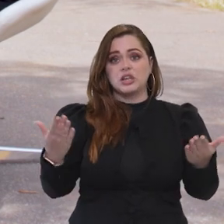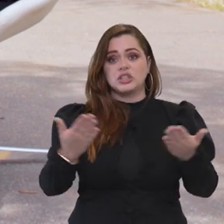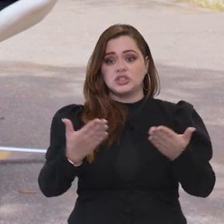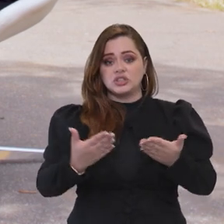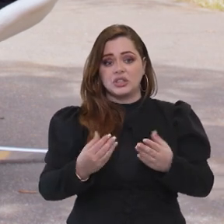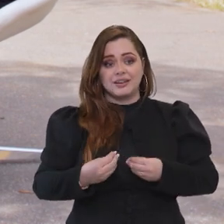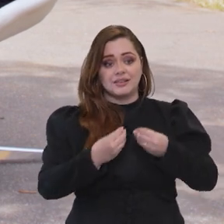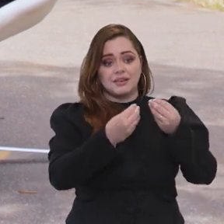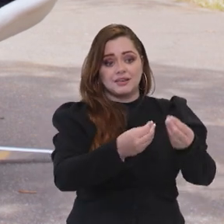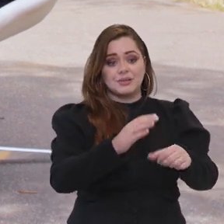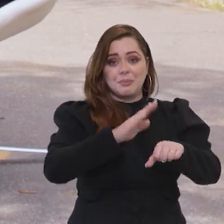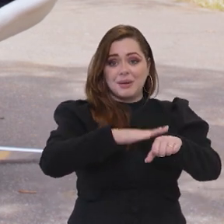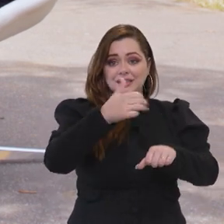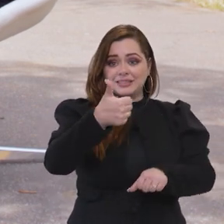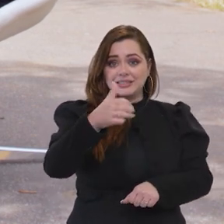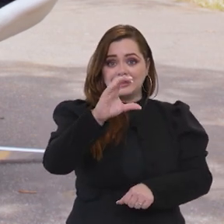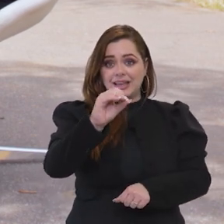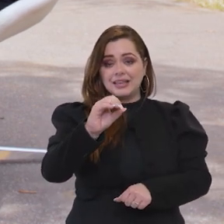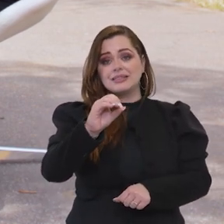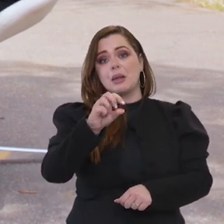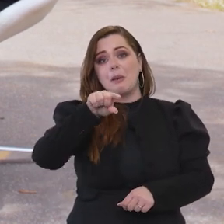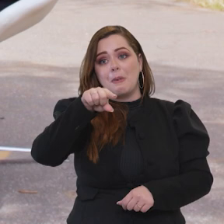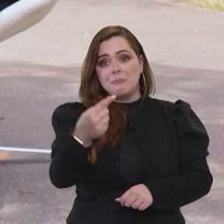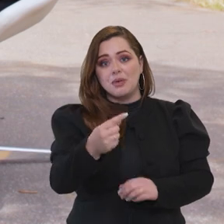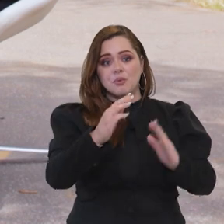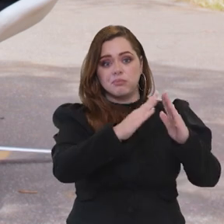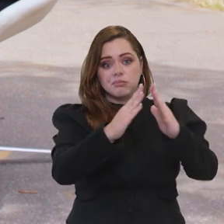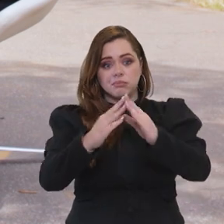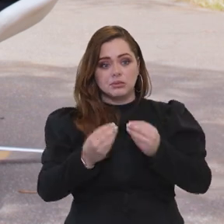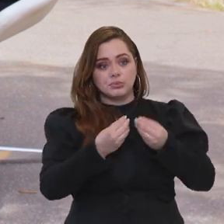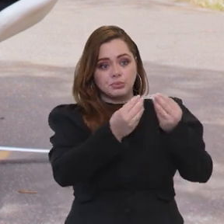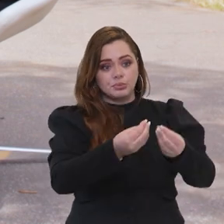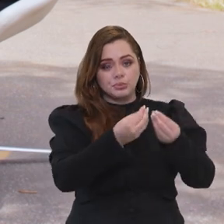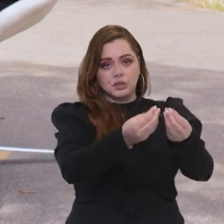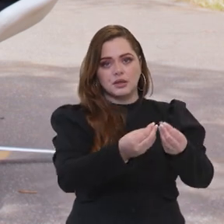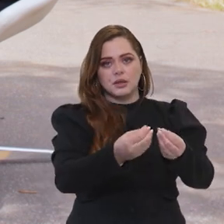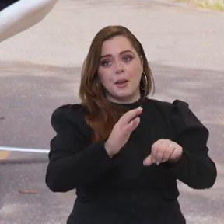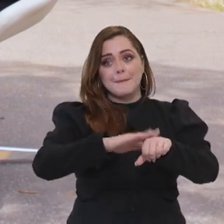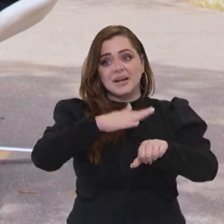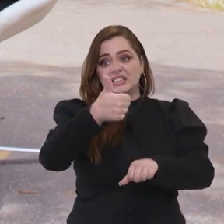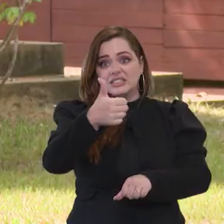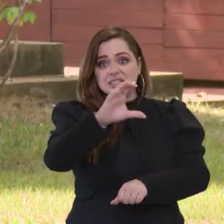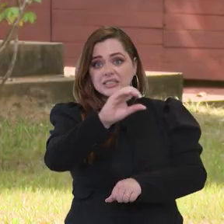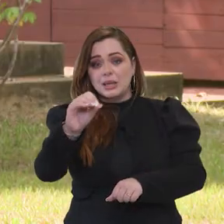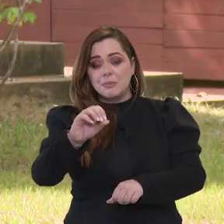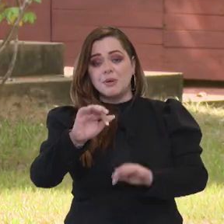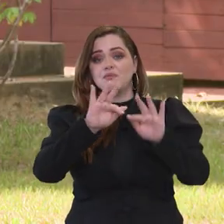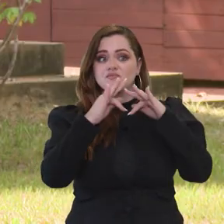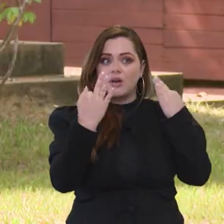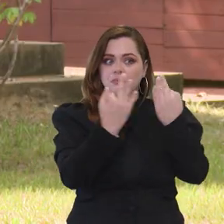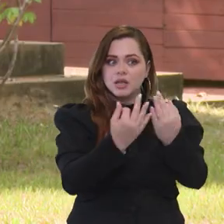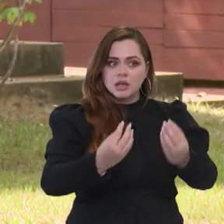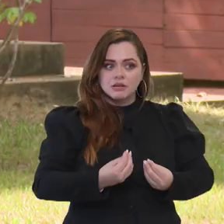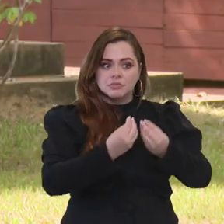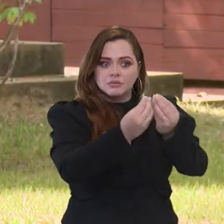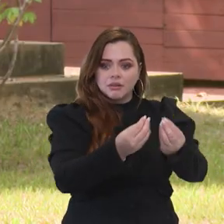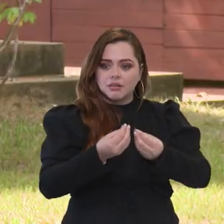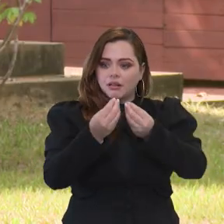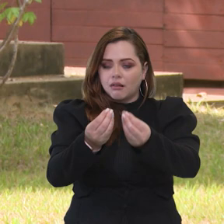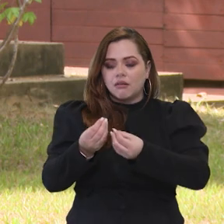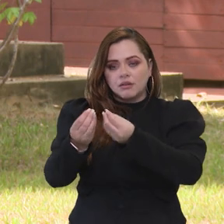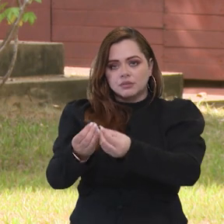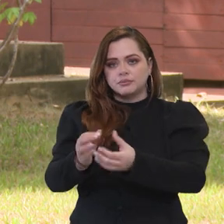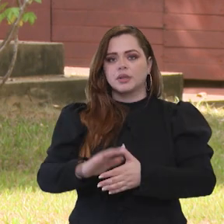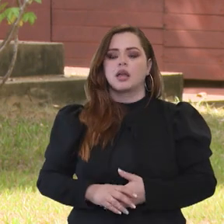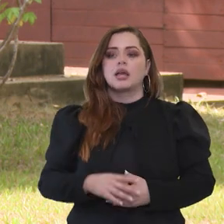conta, são 40 mil pessoas que já foram beneficiadas em diversos estados da federação. Então, eu acho que as pessoas estão entendendo